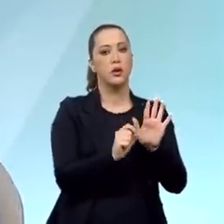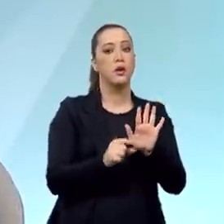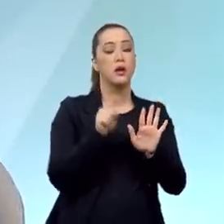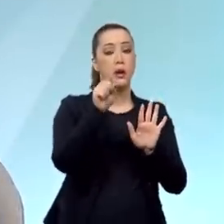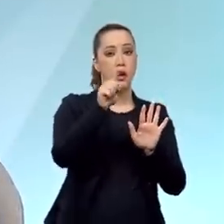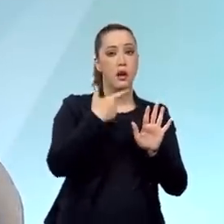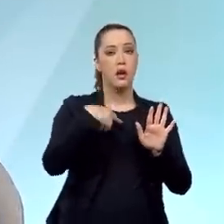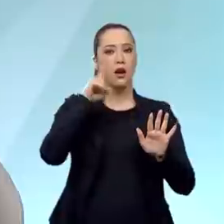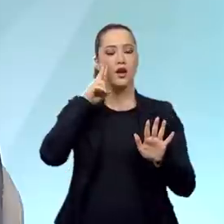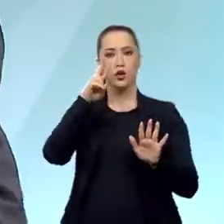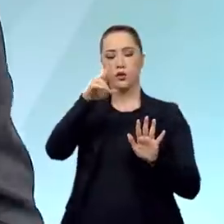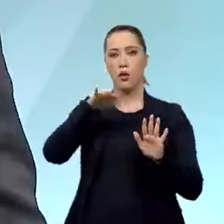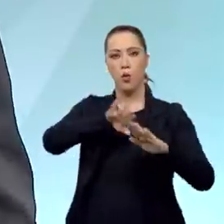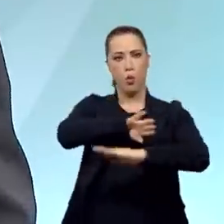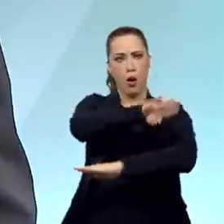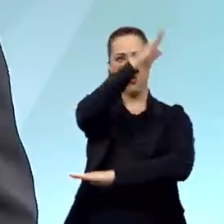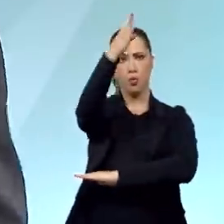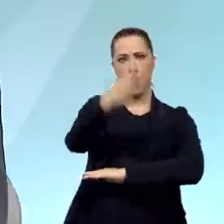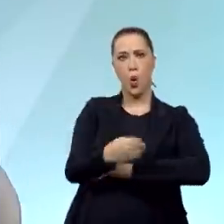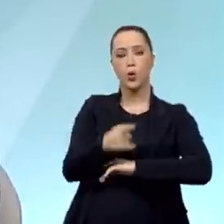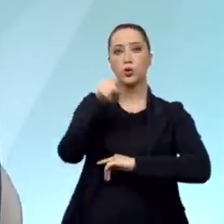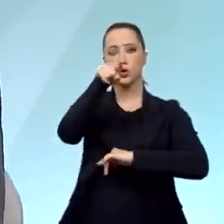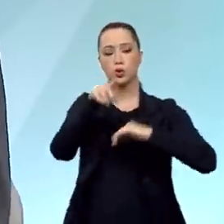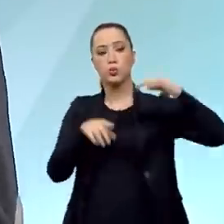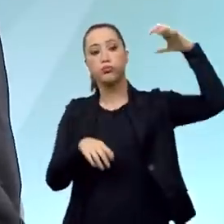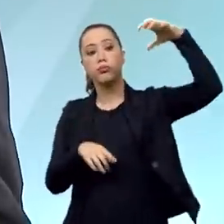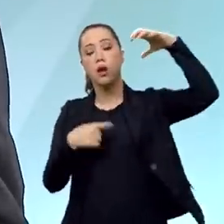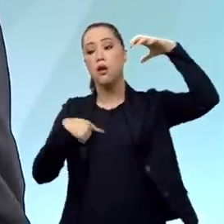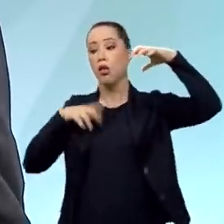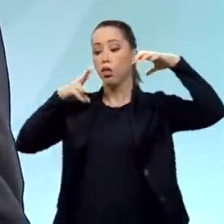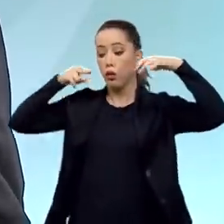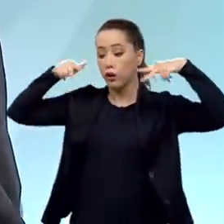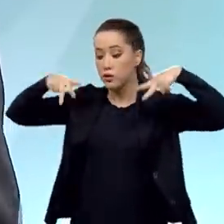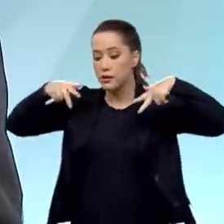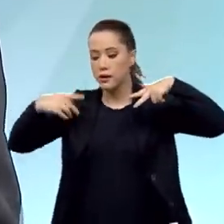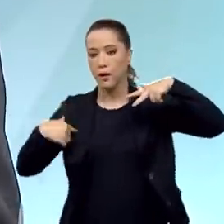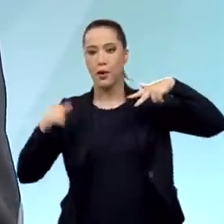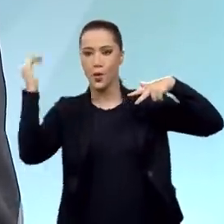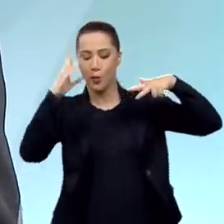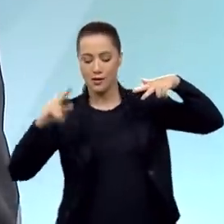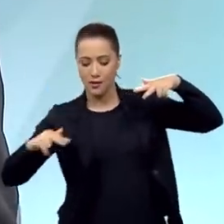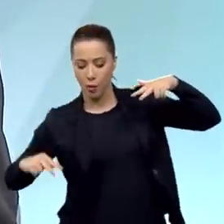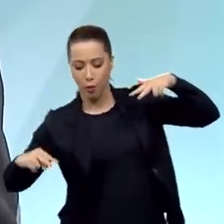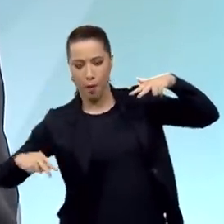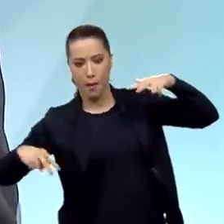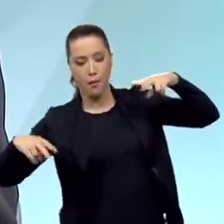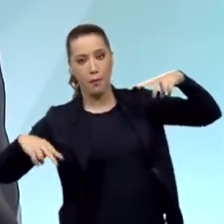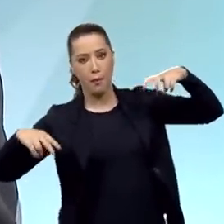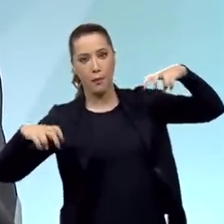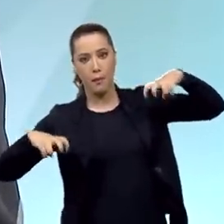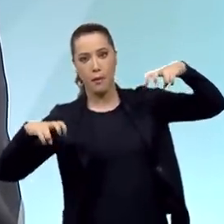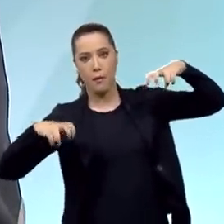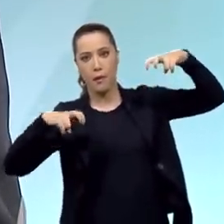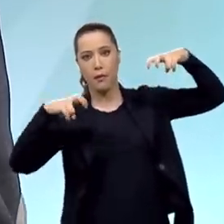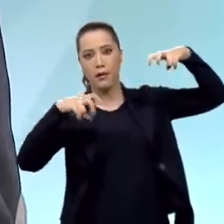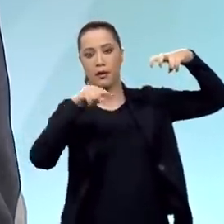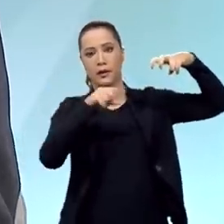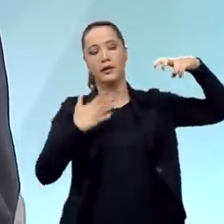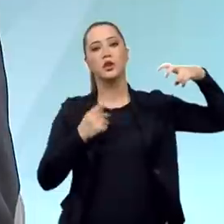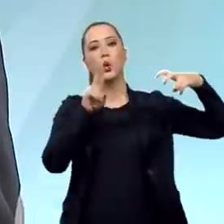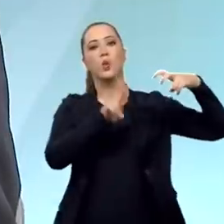de lá de cima, jogavam pedra na gente, é que a vantagem do defensor, e o alemão sabia fazer isso muito bem, é o fogo.